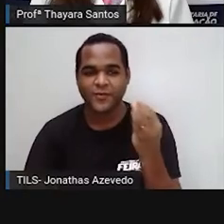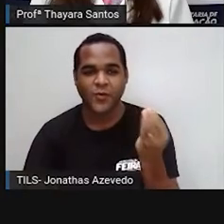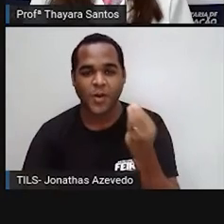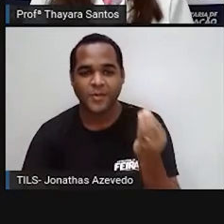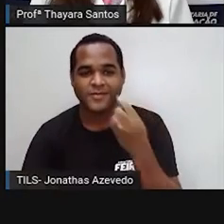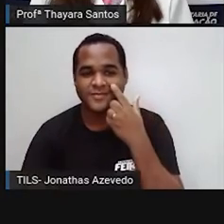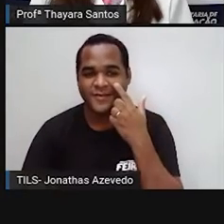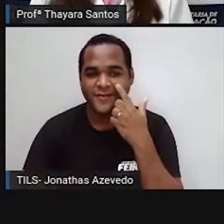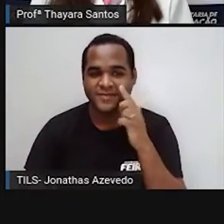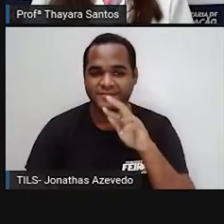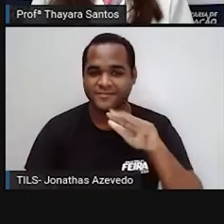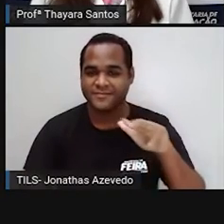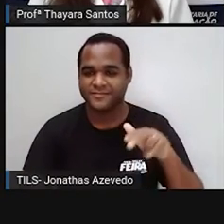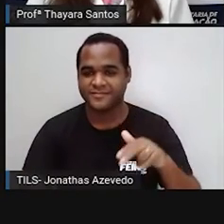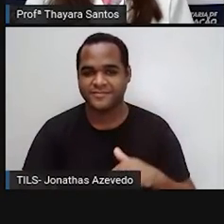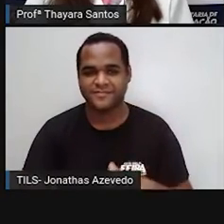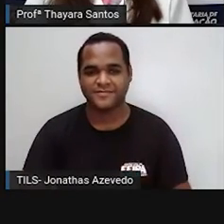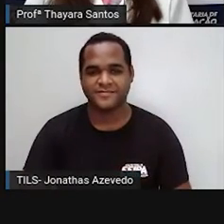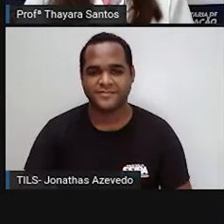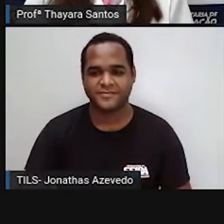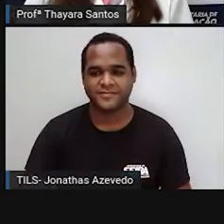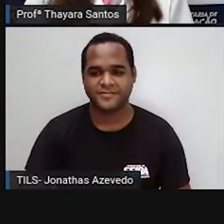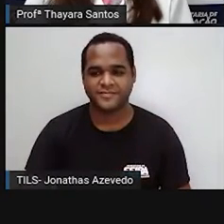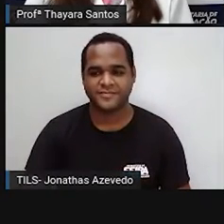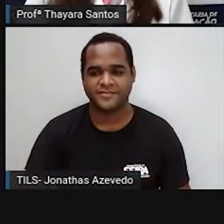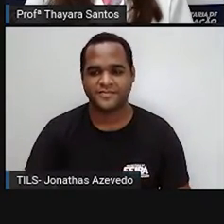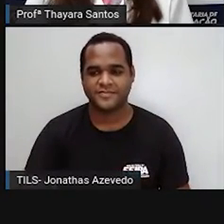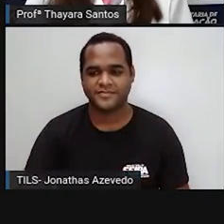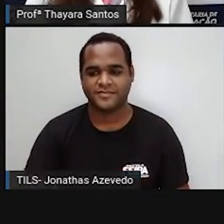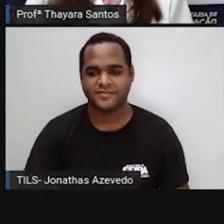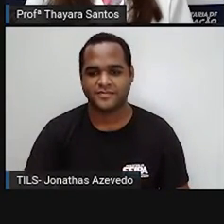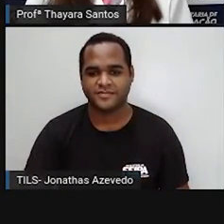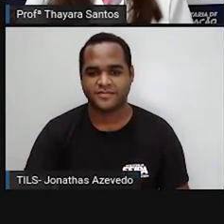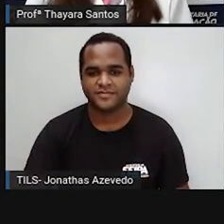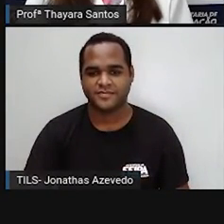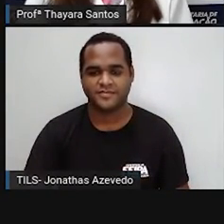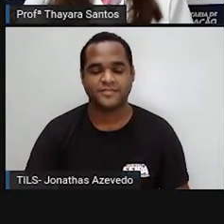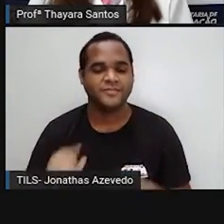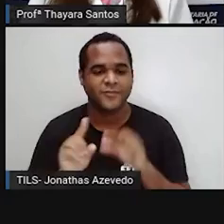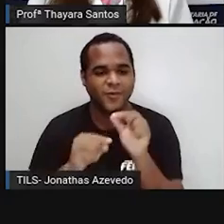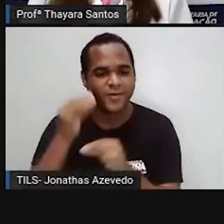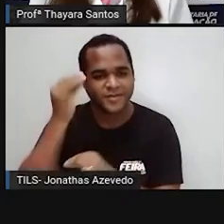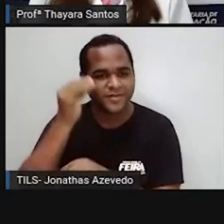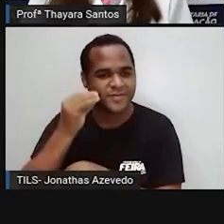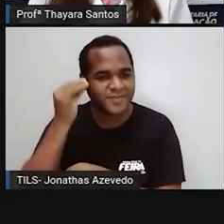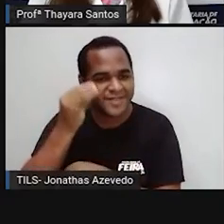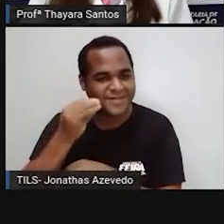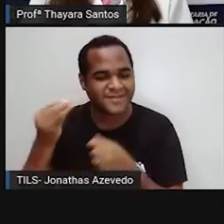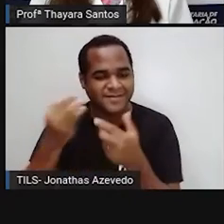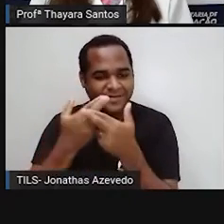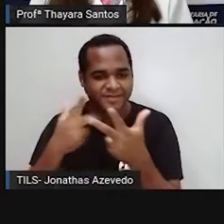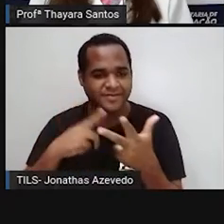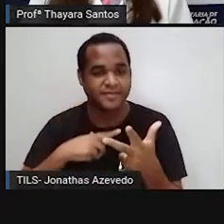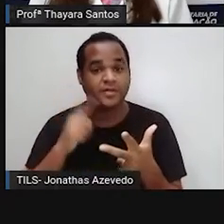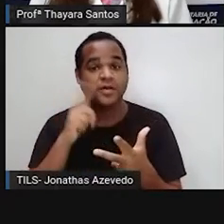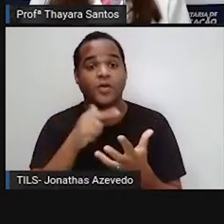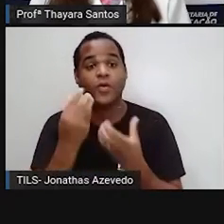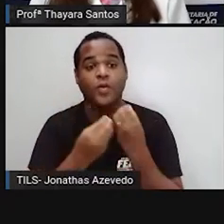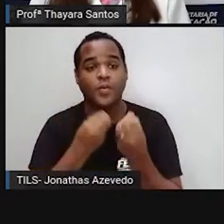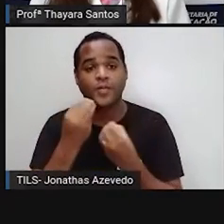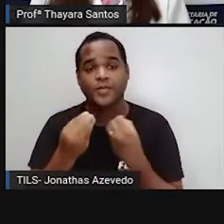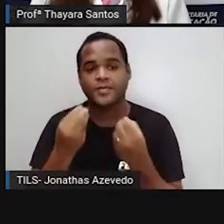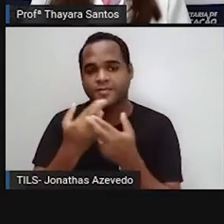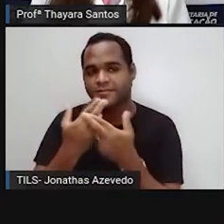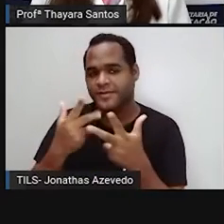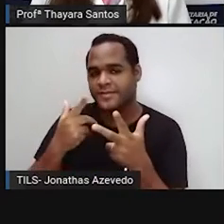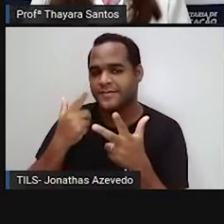do Instituto Céu de Consciência. Estou aqui para conversar com vocês sobre a minha experiência na Antártica. Eu pesquisei uma espécie de